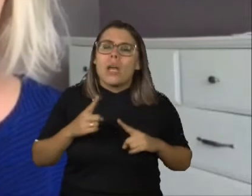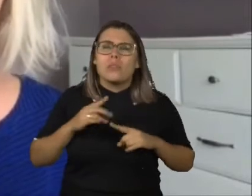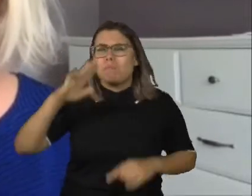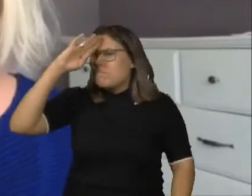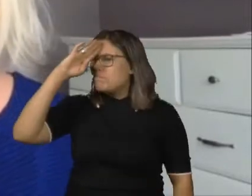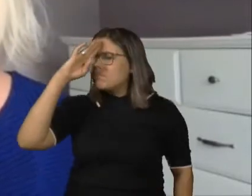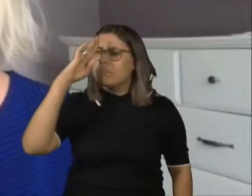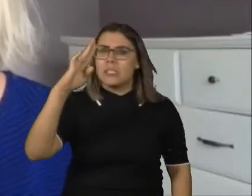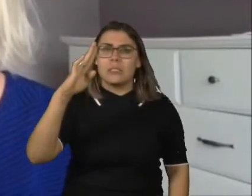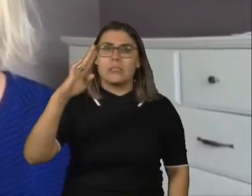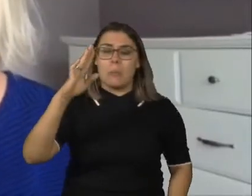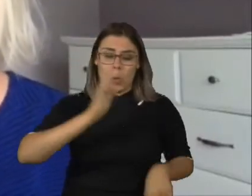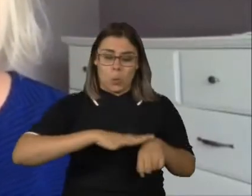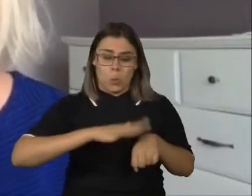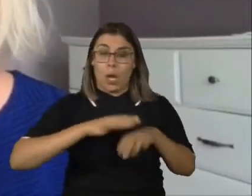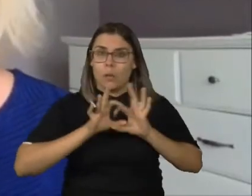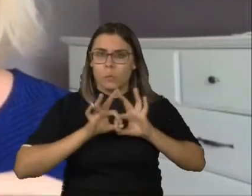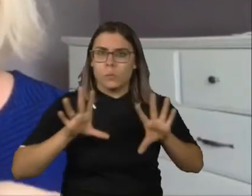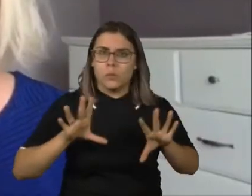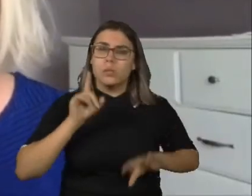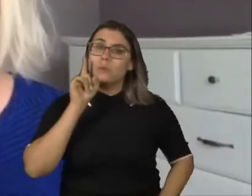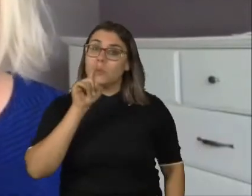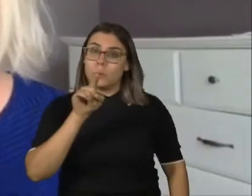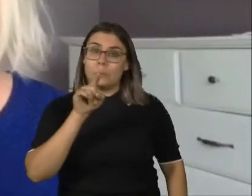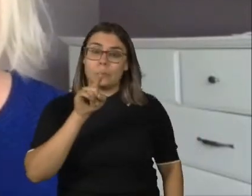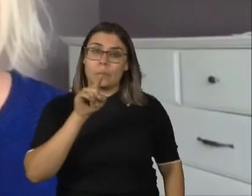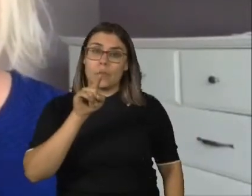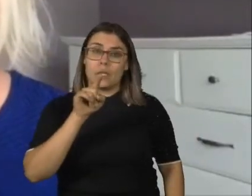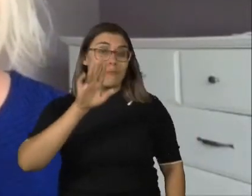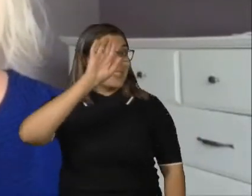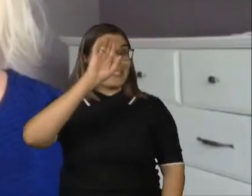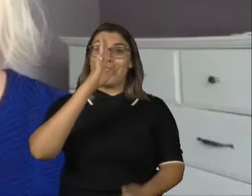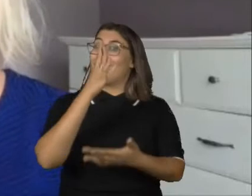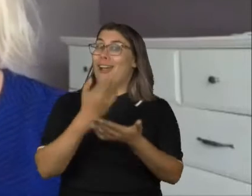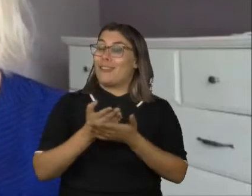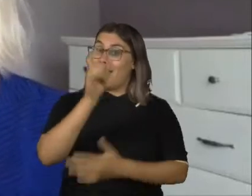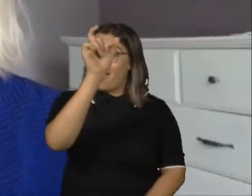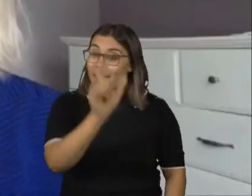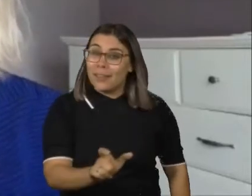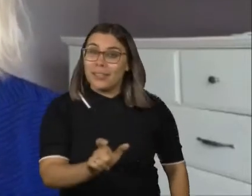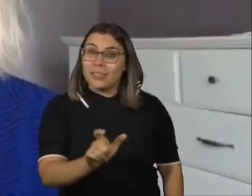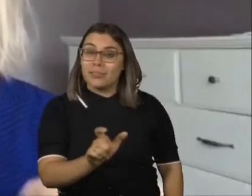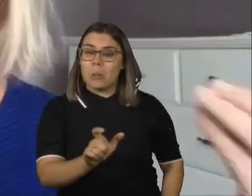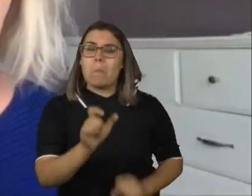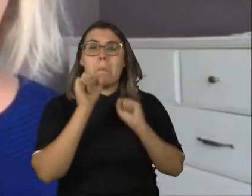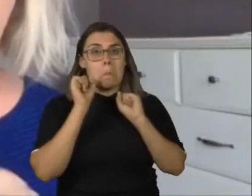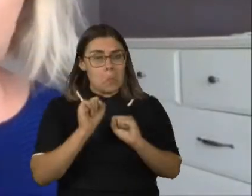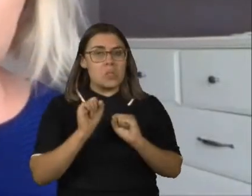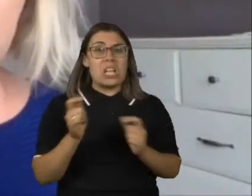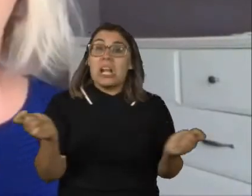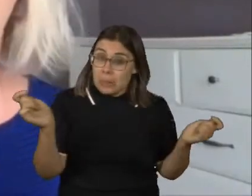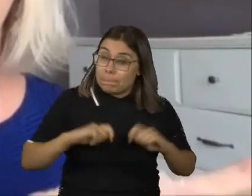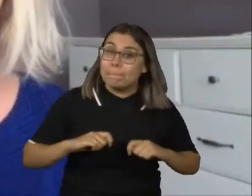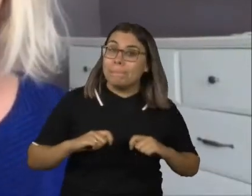do grau de autonomia, se você não acreditar que o sujeito que vai receber essa ferramenta seja capaz de